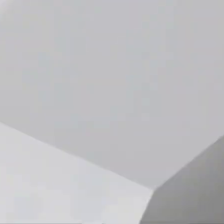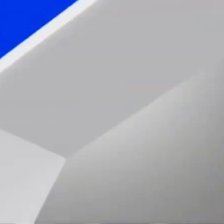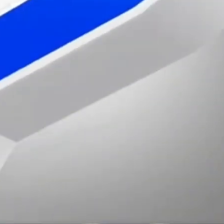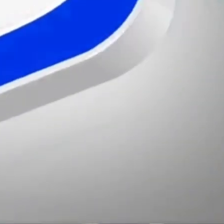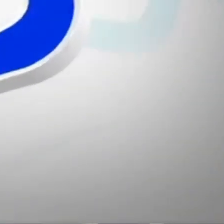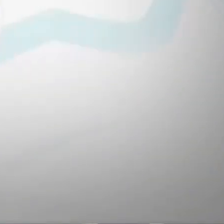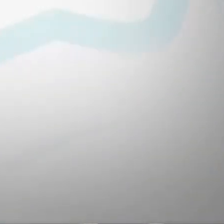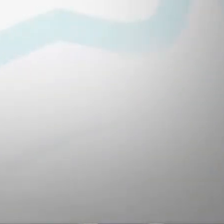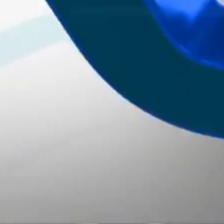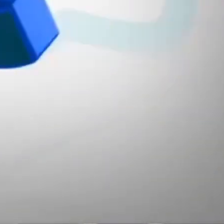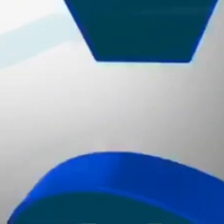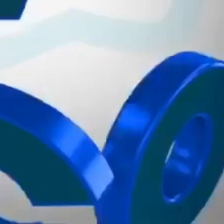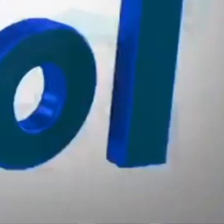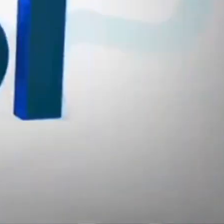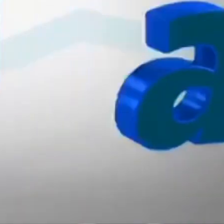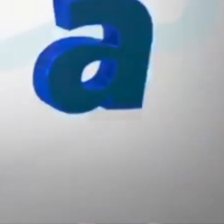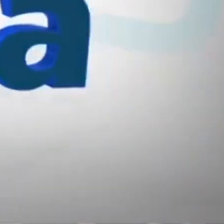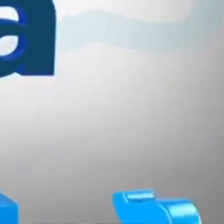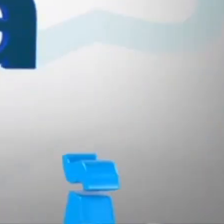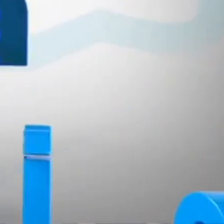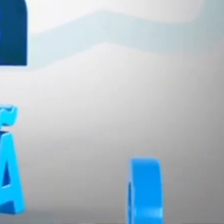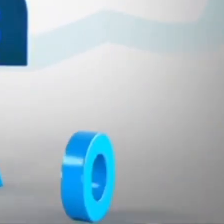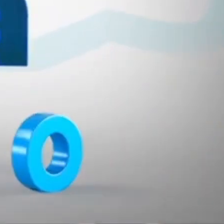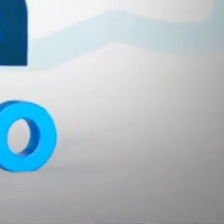Bye! Bye!